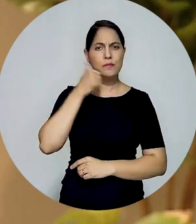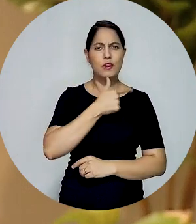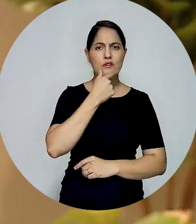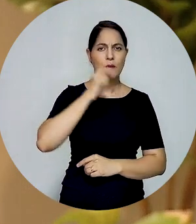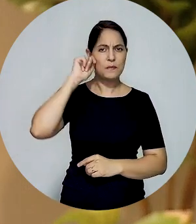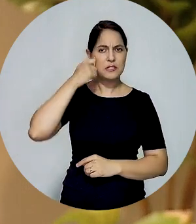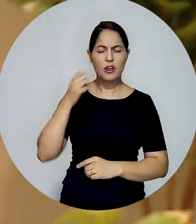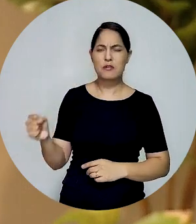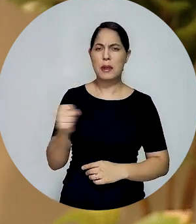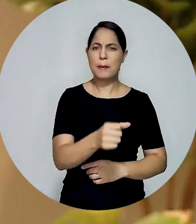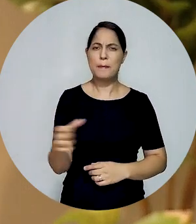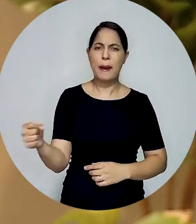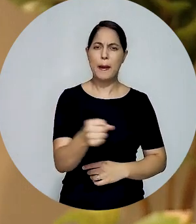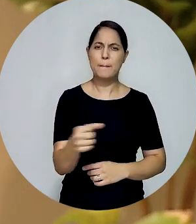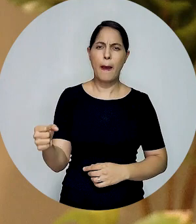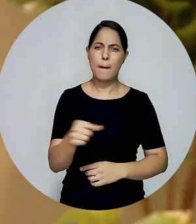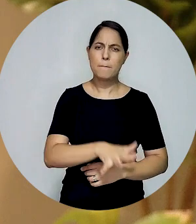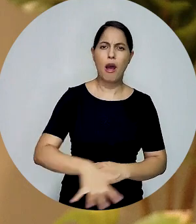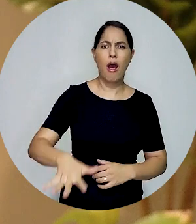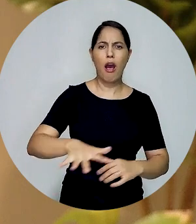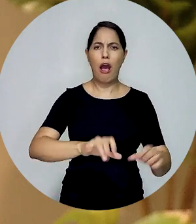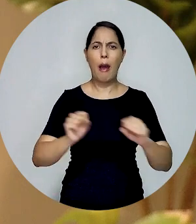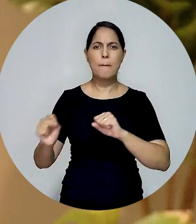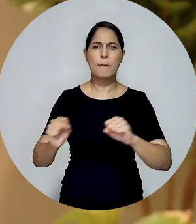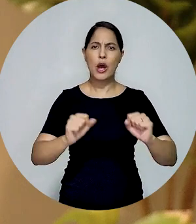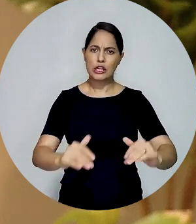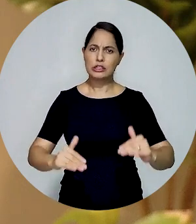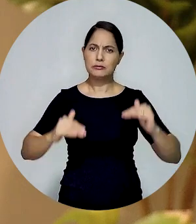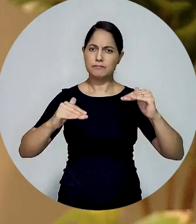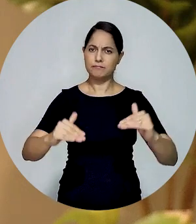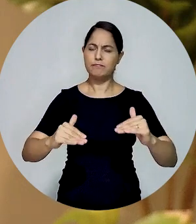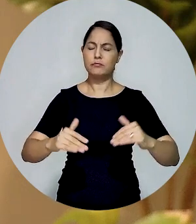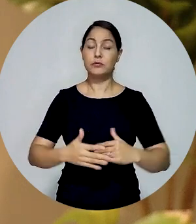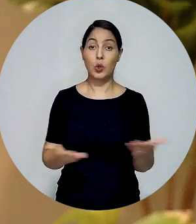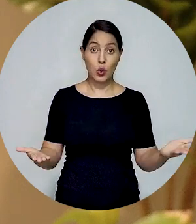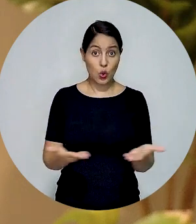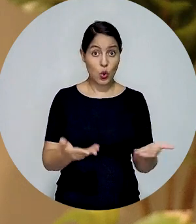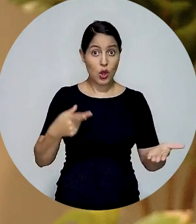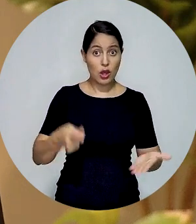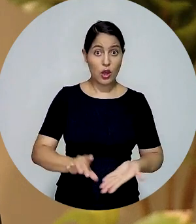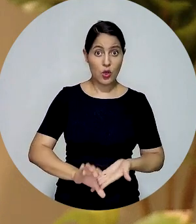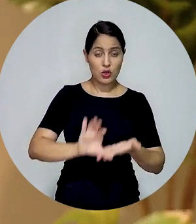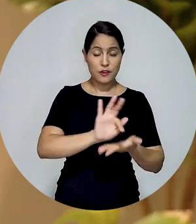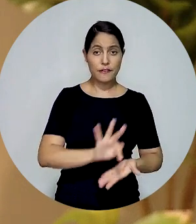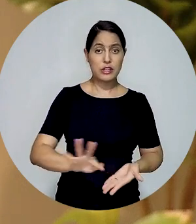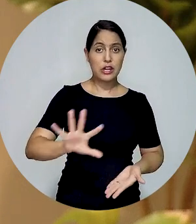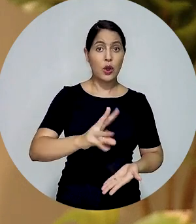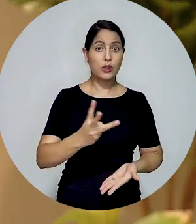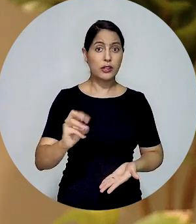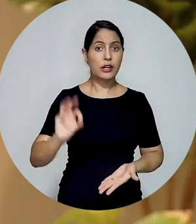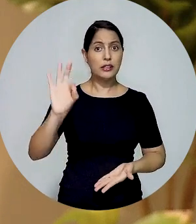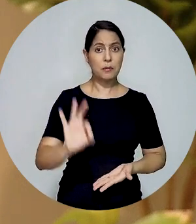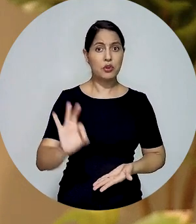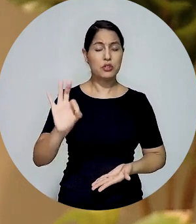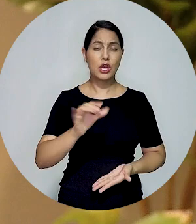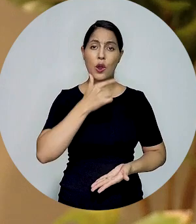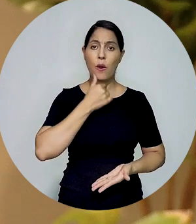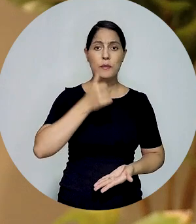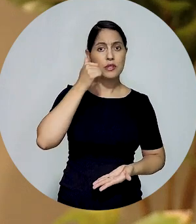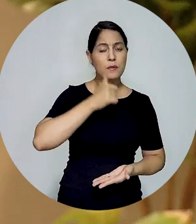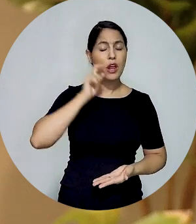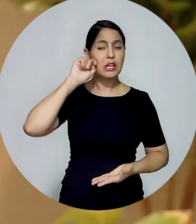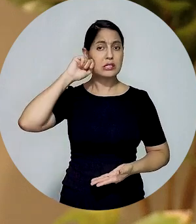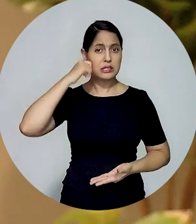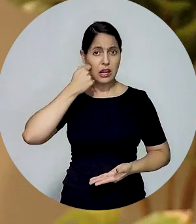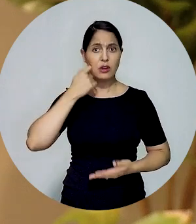espaços de poder. Hoje, o nosso Conselho Federal, assim como todo o nosso sistema, tem 30% de mulheres e homens pretos e